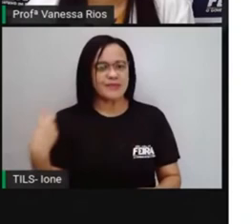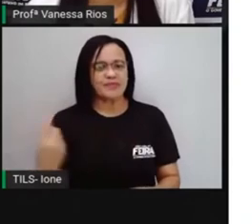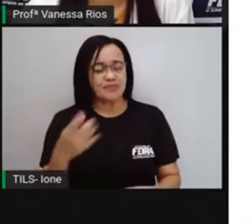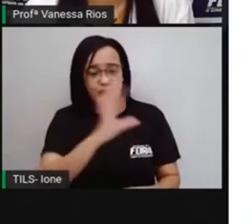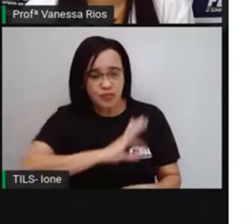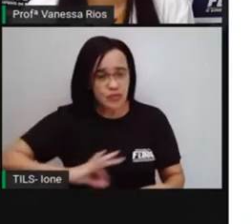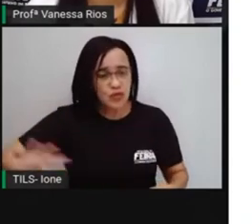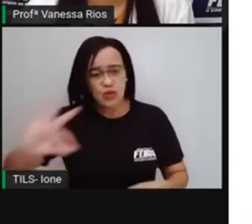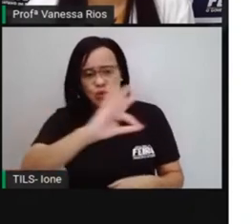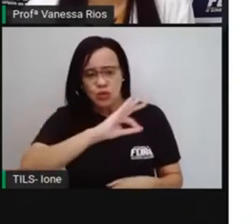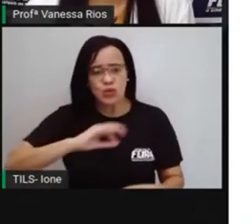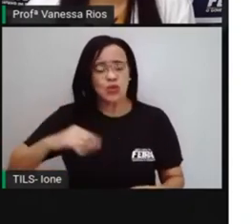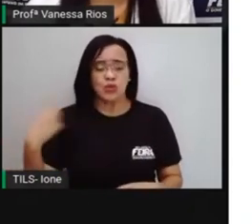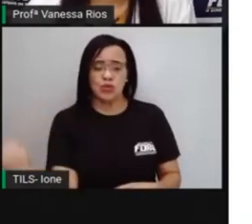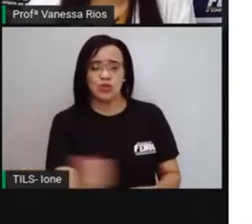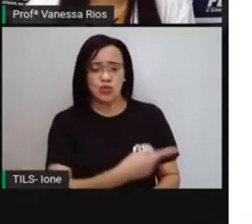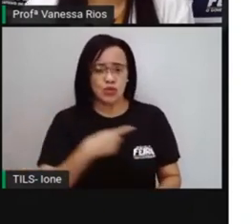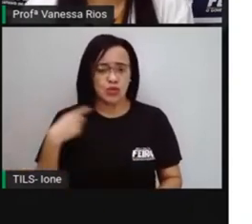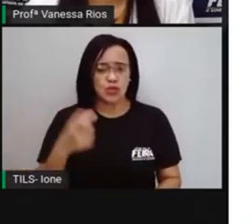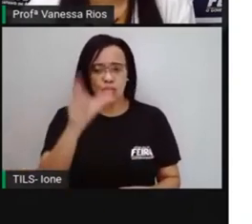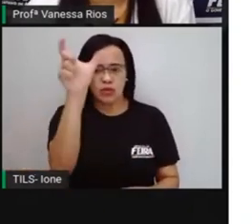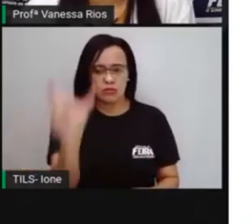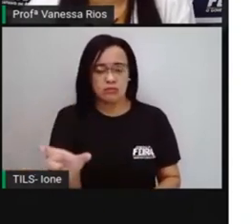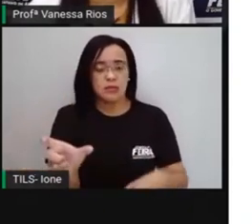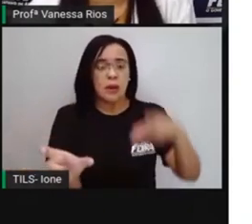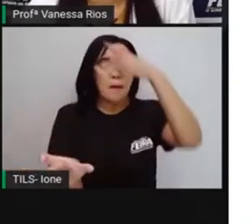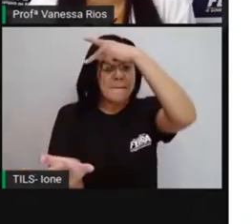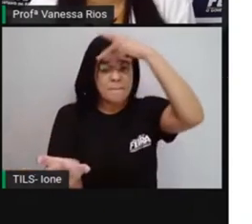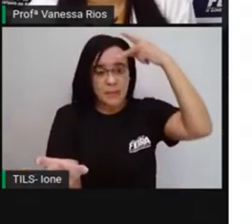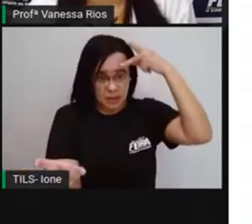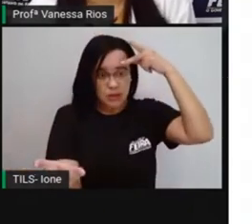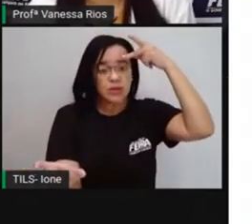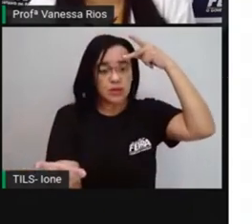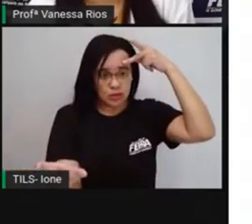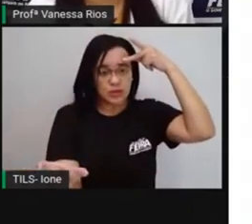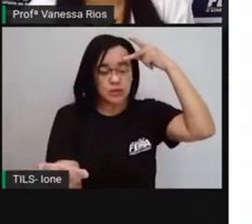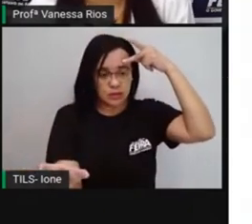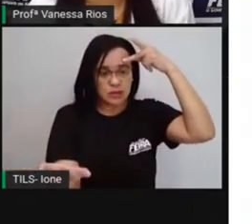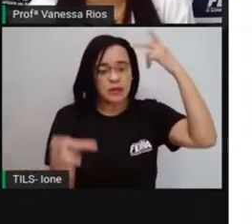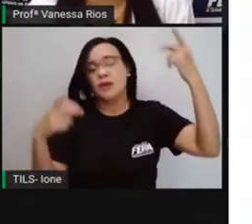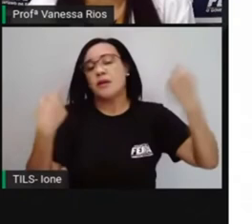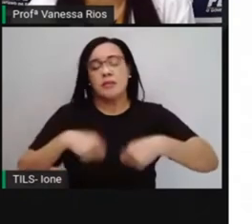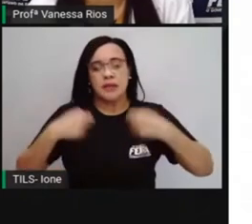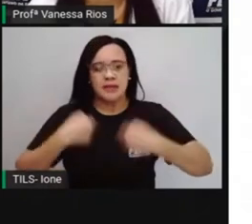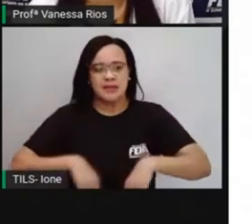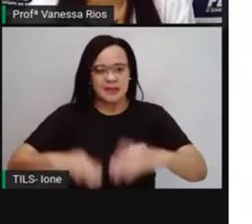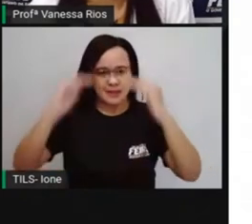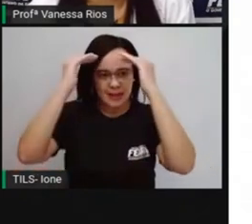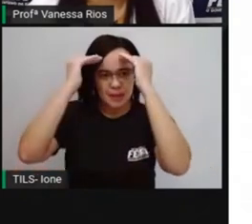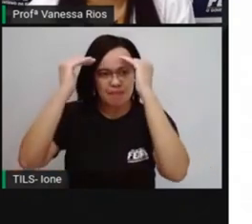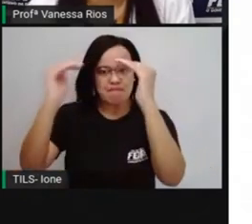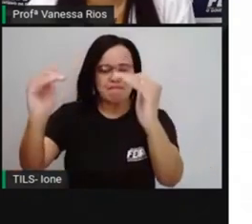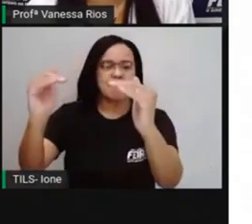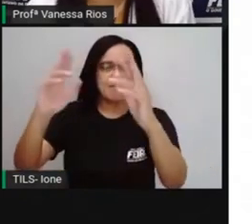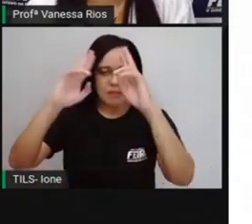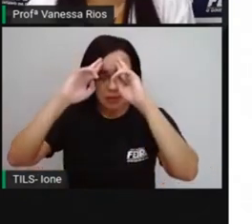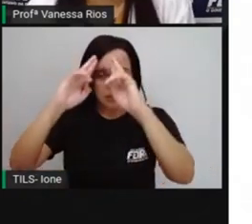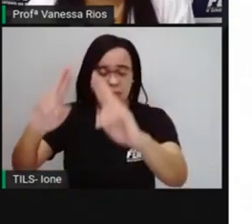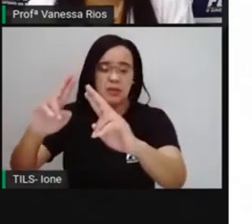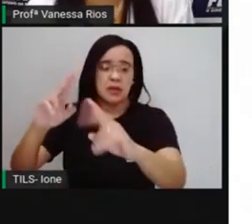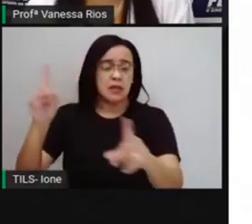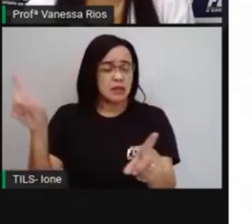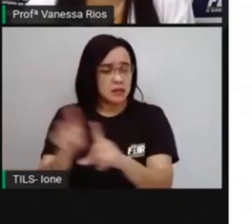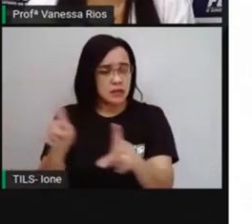brasileiro é um cidadão e precisa reconhecer, não é? A importância dos